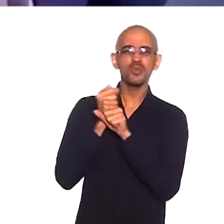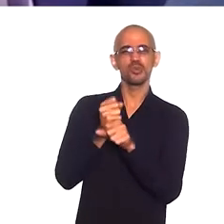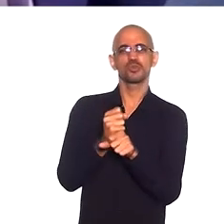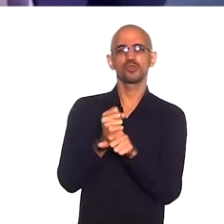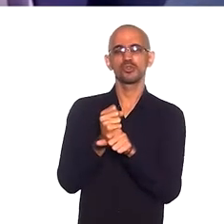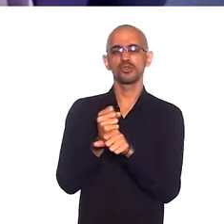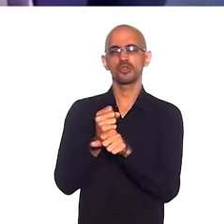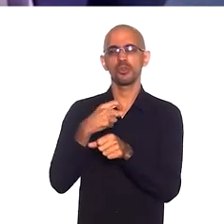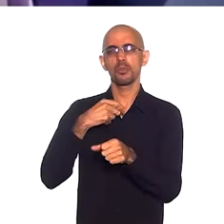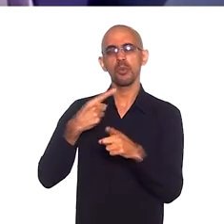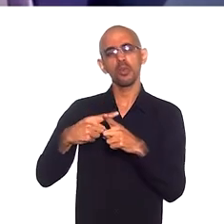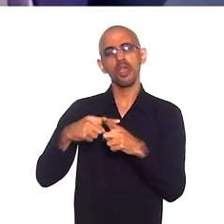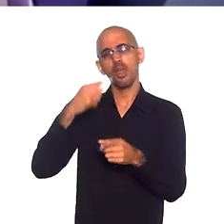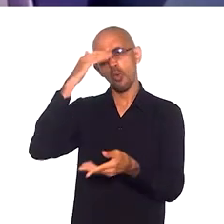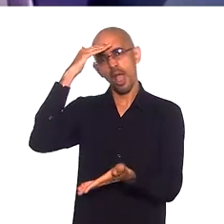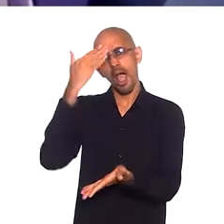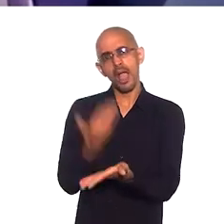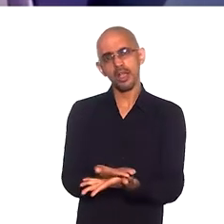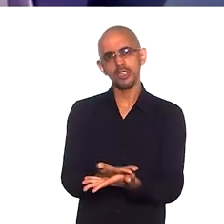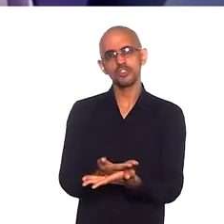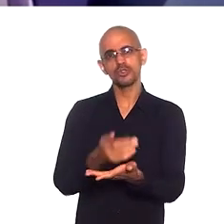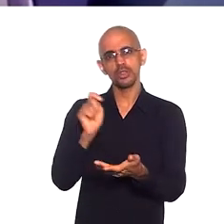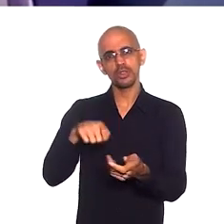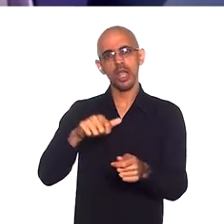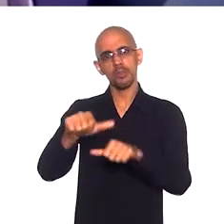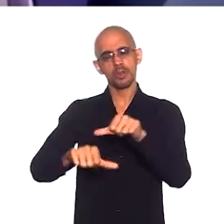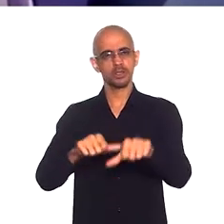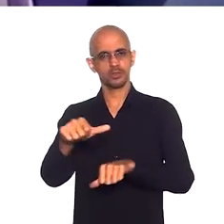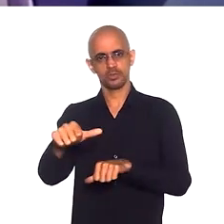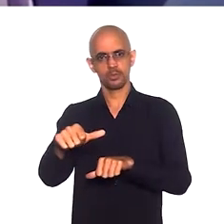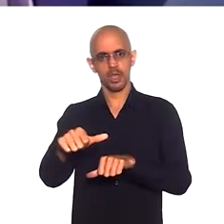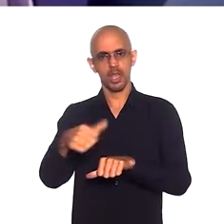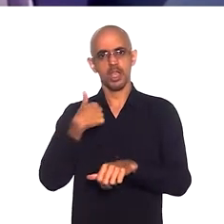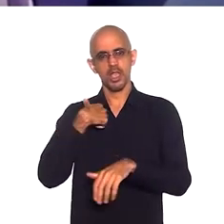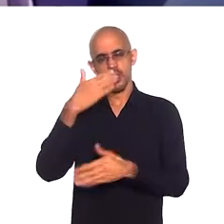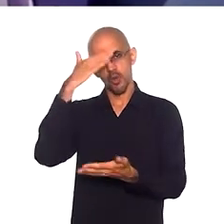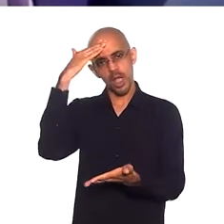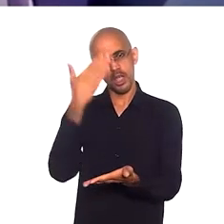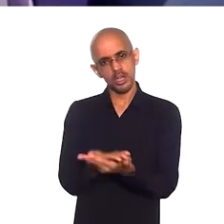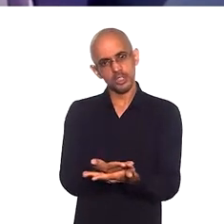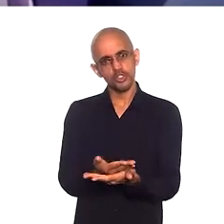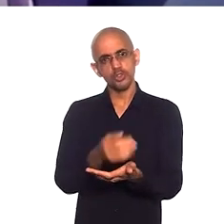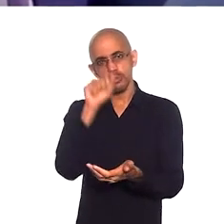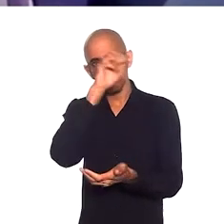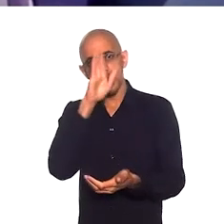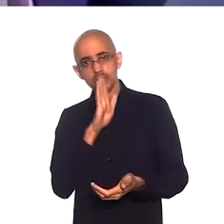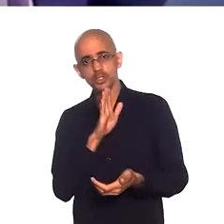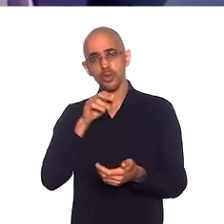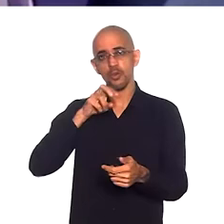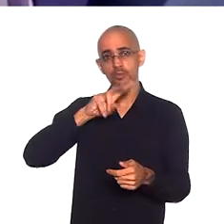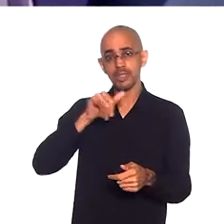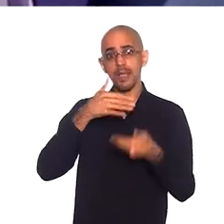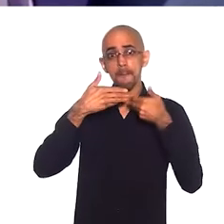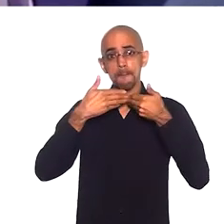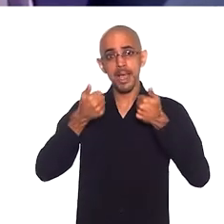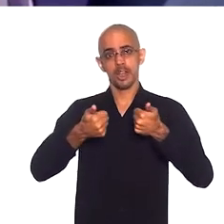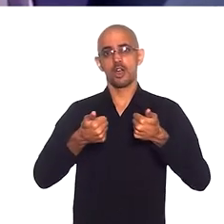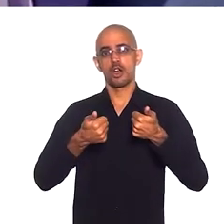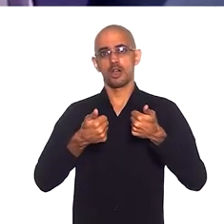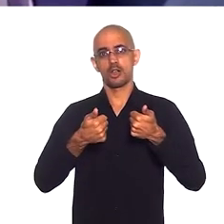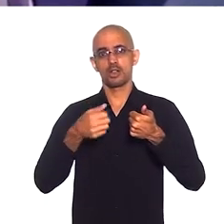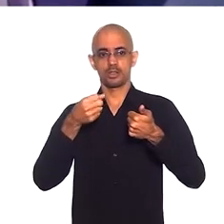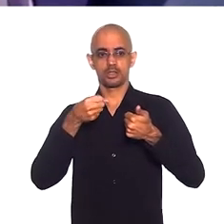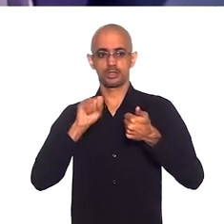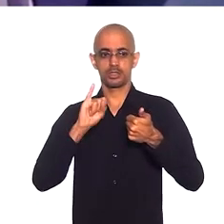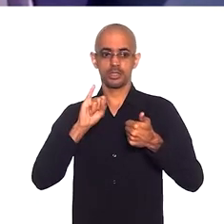anos. Porque eu acredito na transformação. Eu acredito que o Brasil vai ser muito melhor